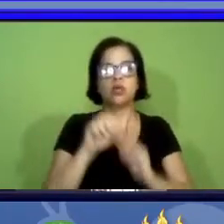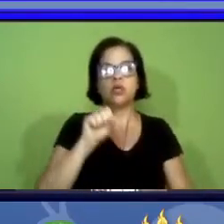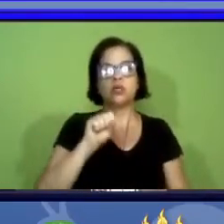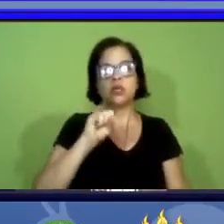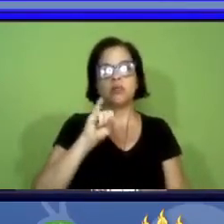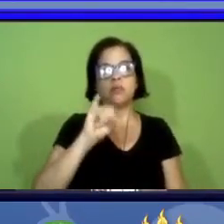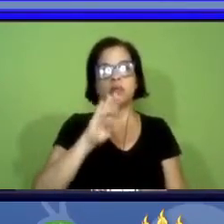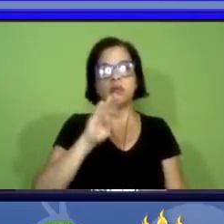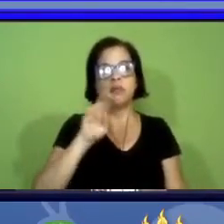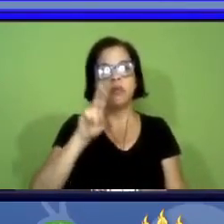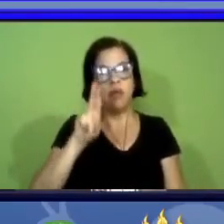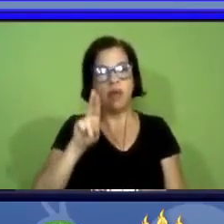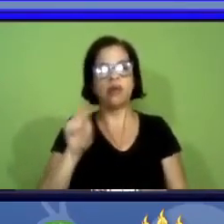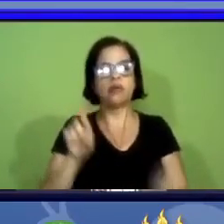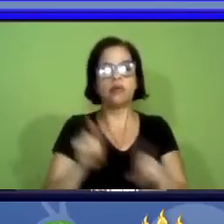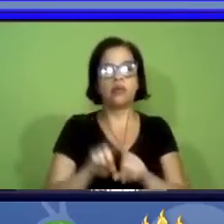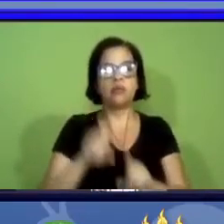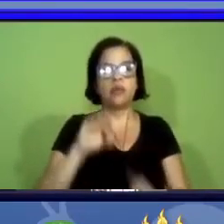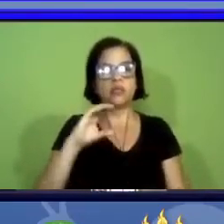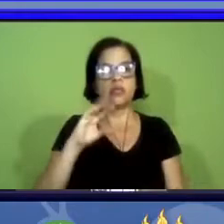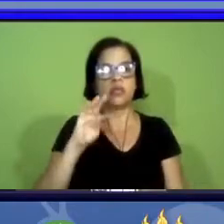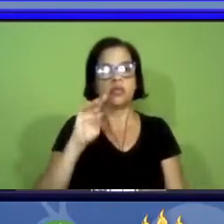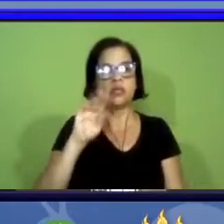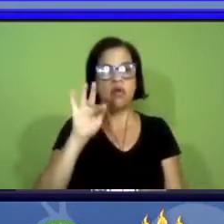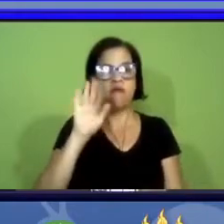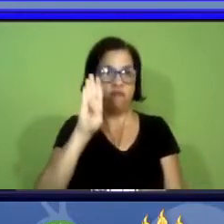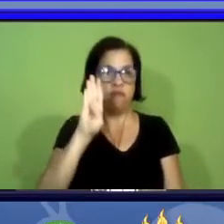ao CTFB próximo